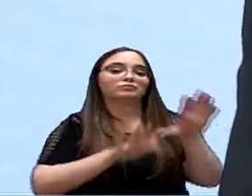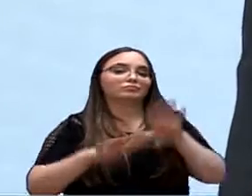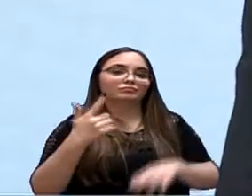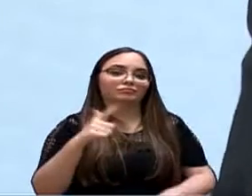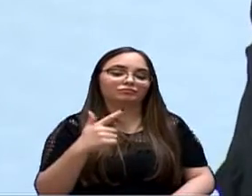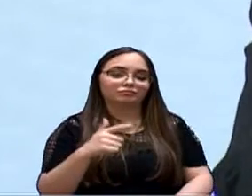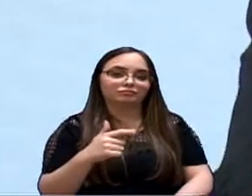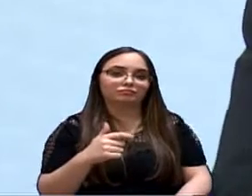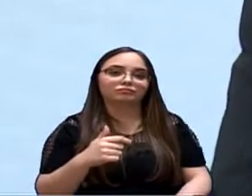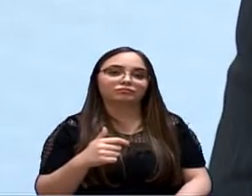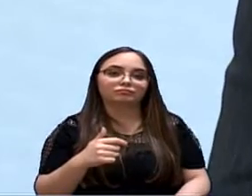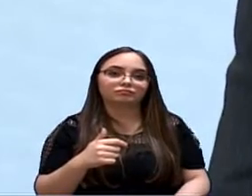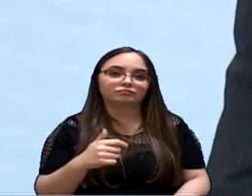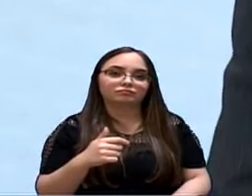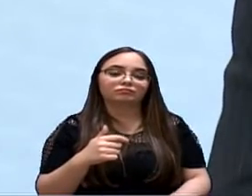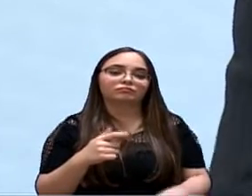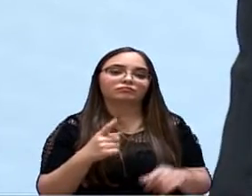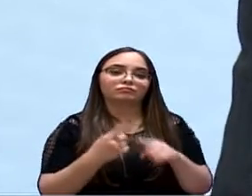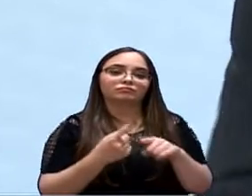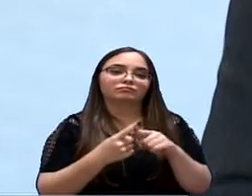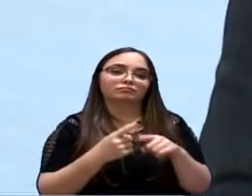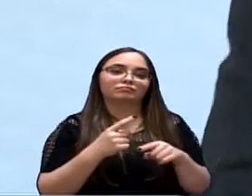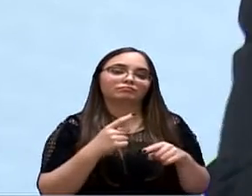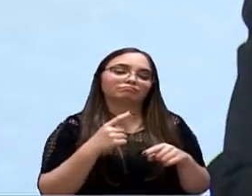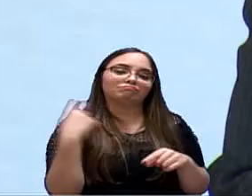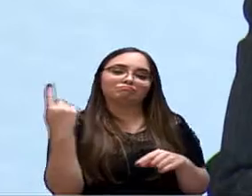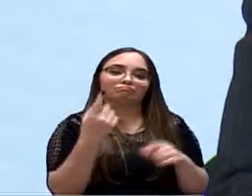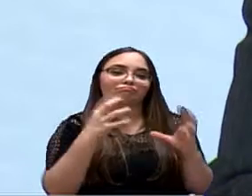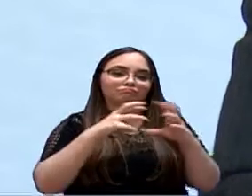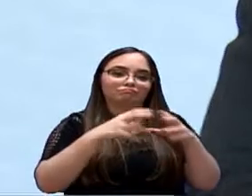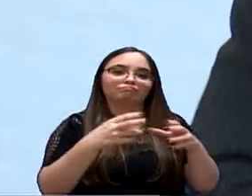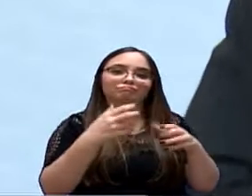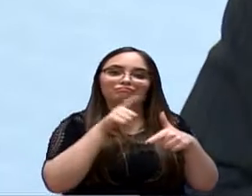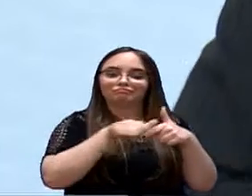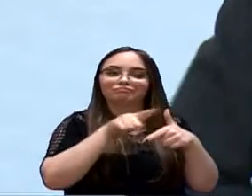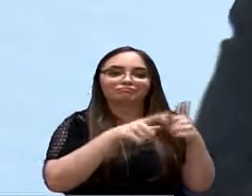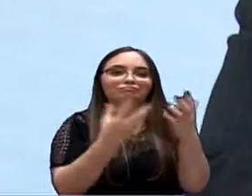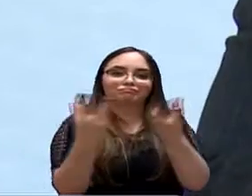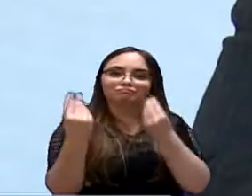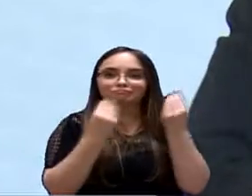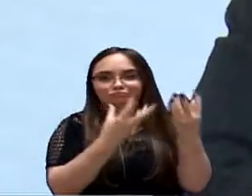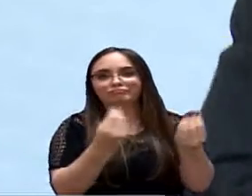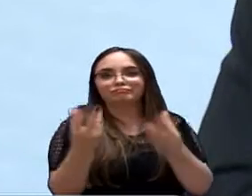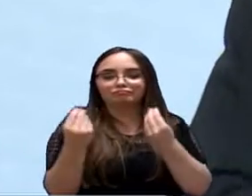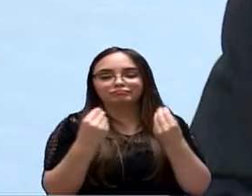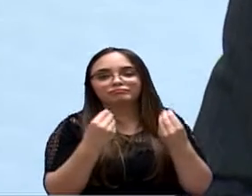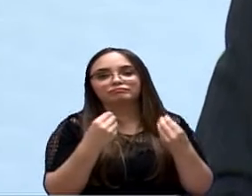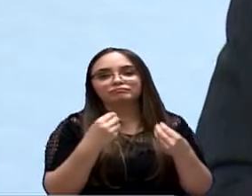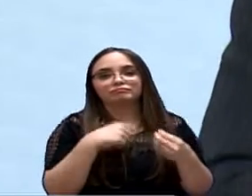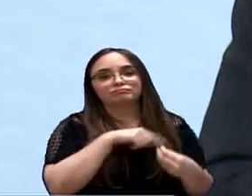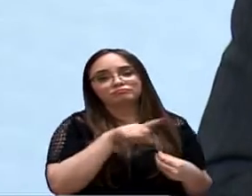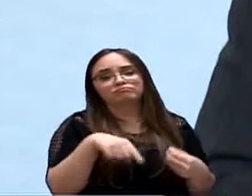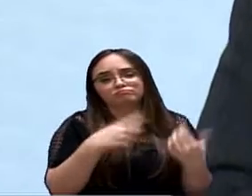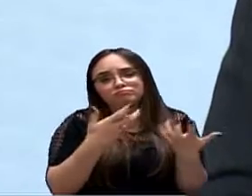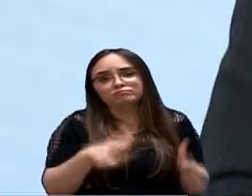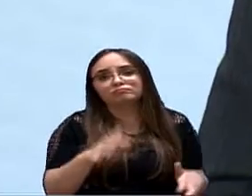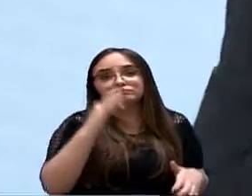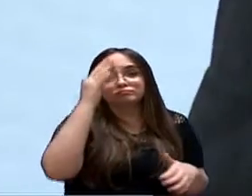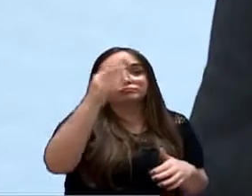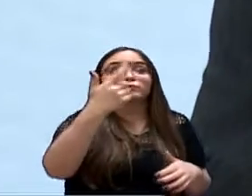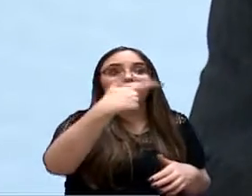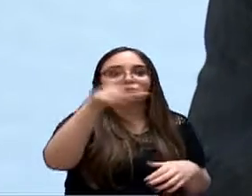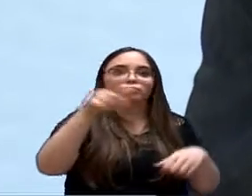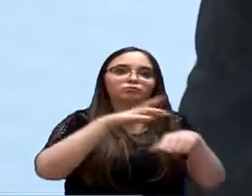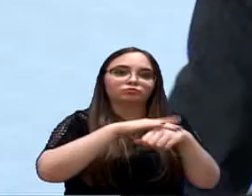e da exploração excessiva que nós temos no mundo. Então, mas isso é um caminhar. Espero que essas